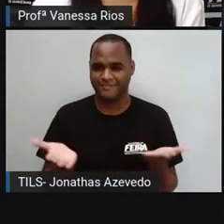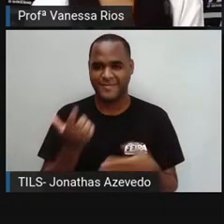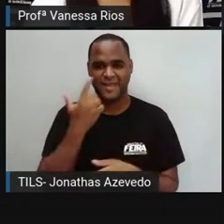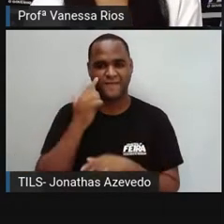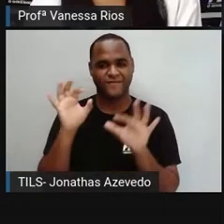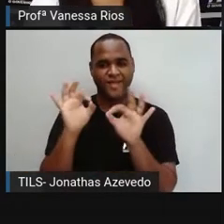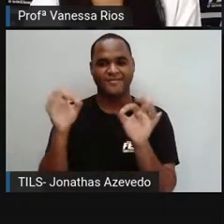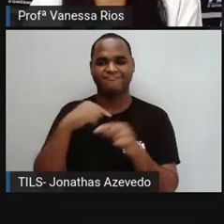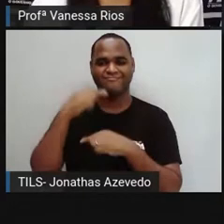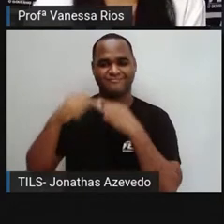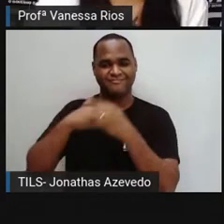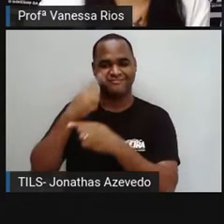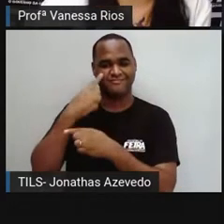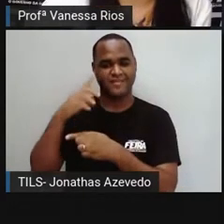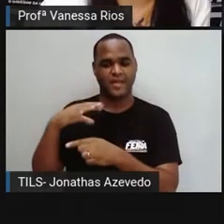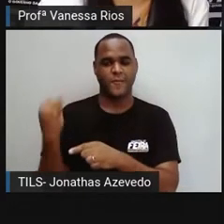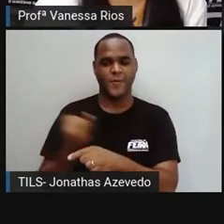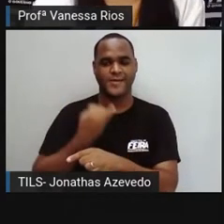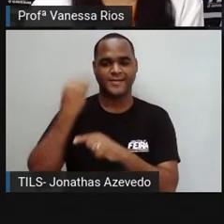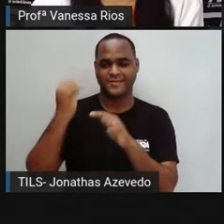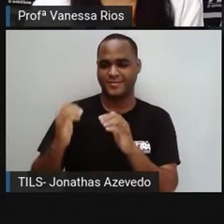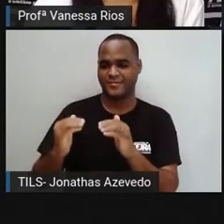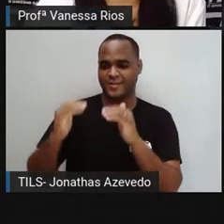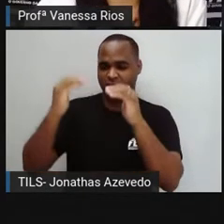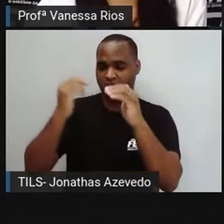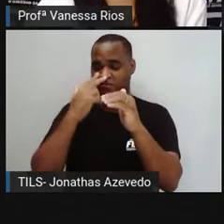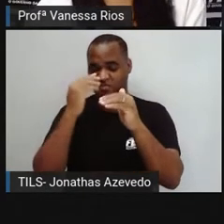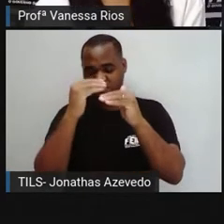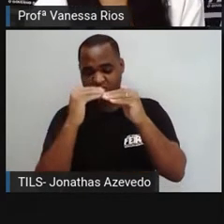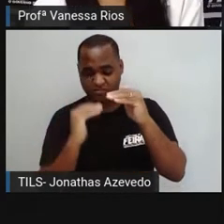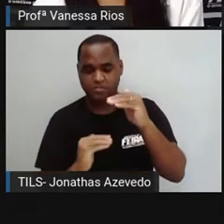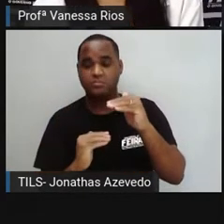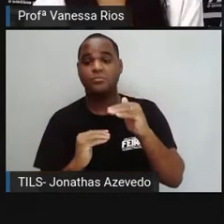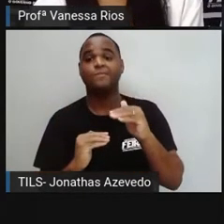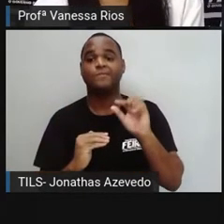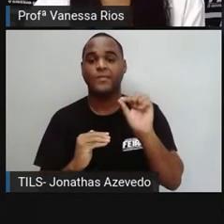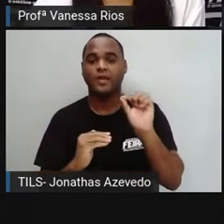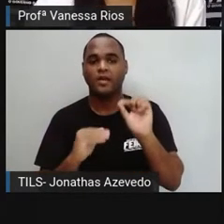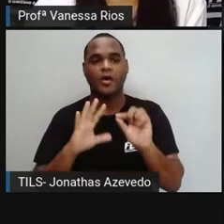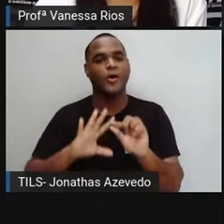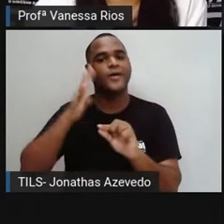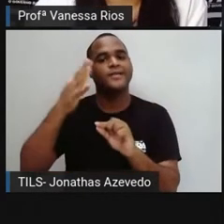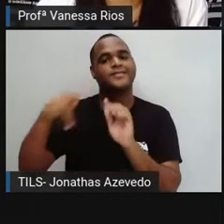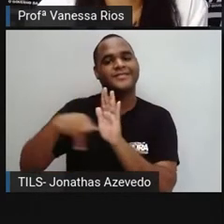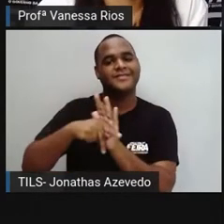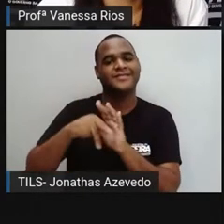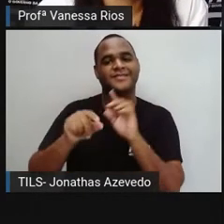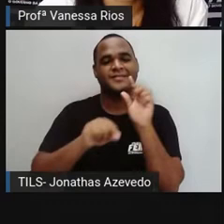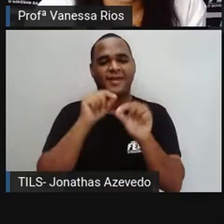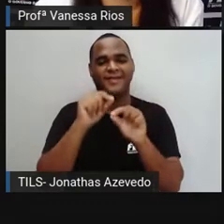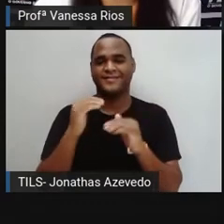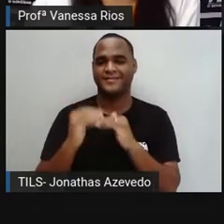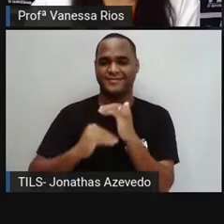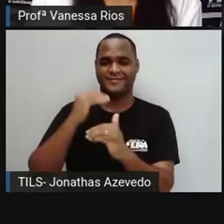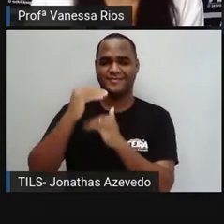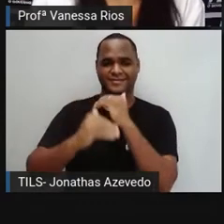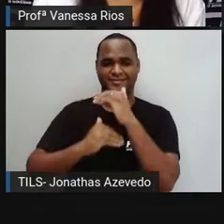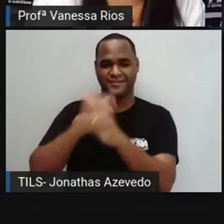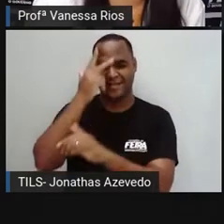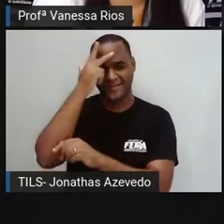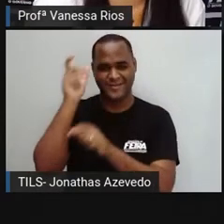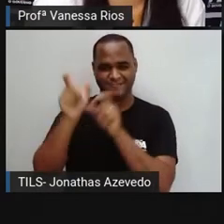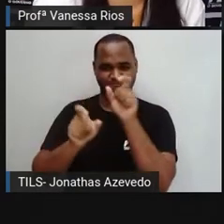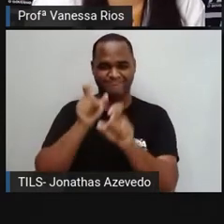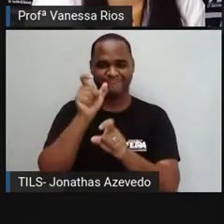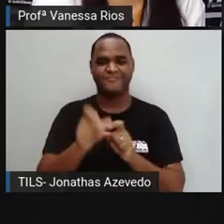pode ser desconsiderado, não é superior ou inferior, mas tudo acontece em torno do próprio desenvolvimento do ser humano.